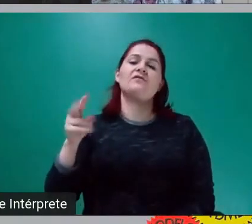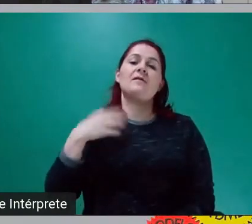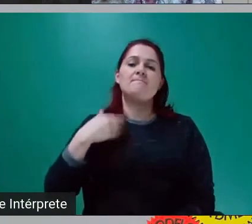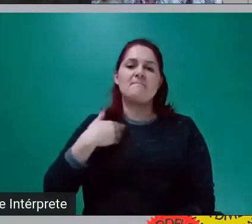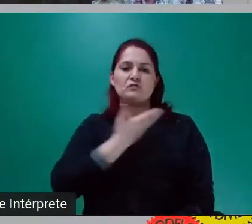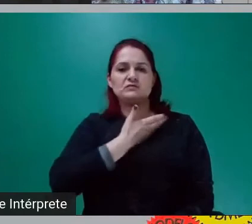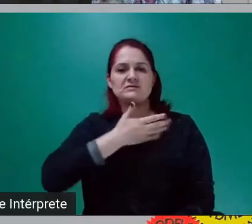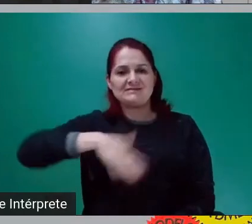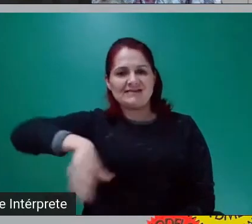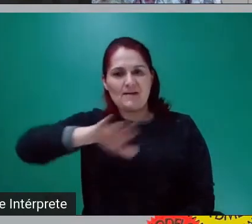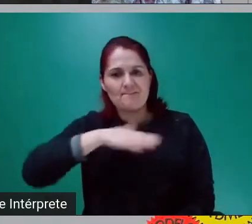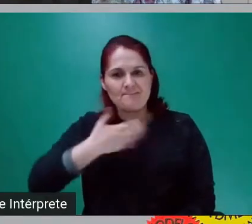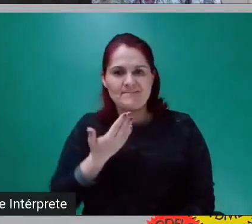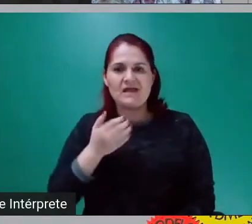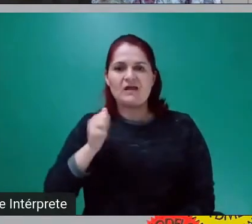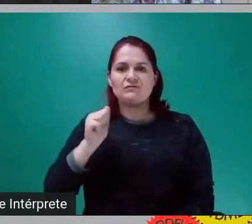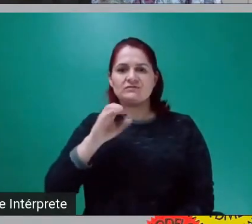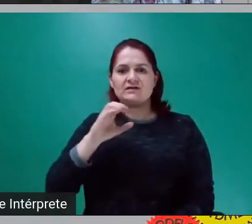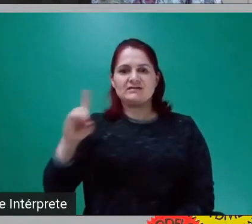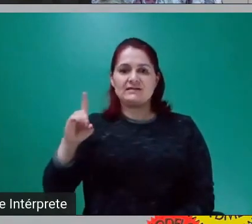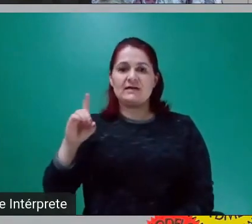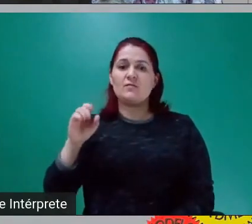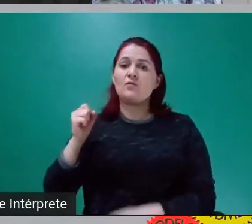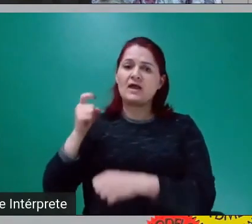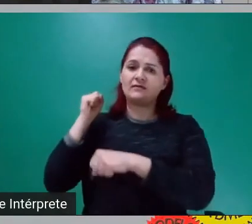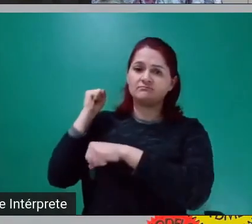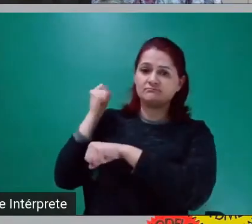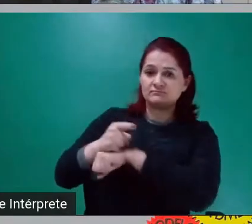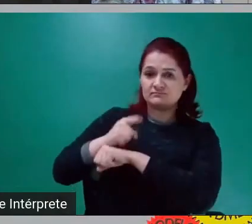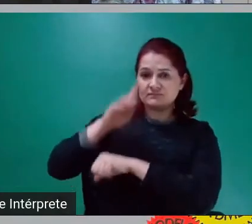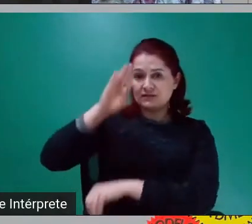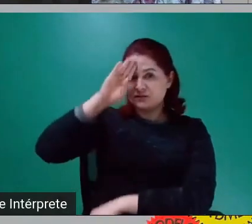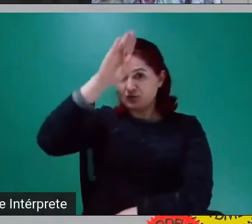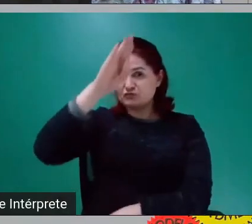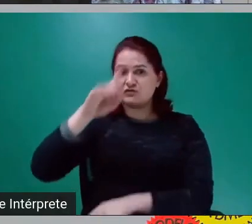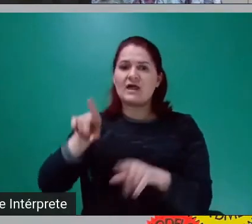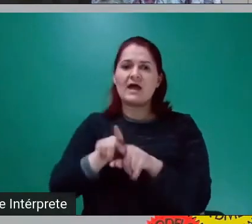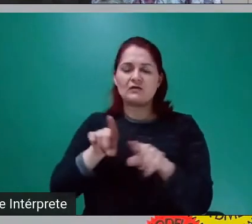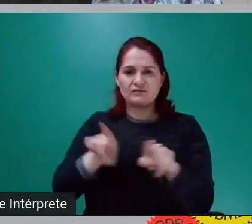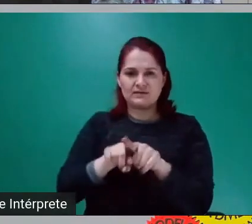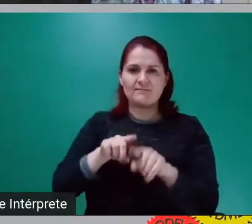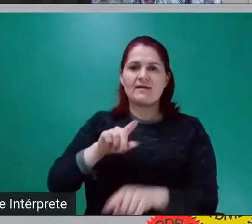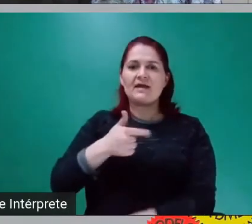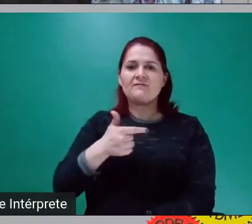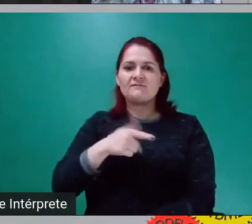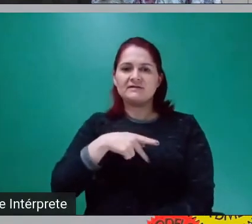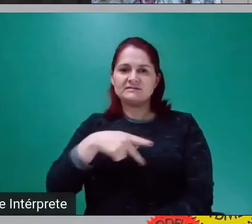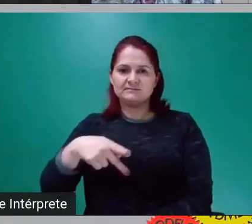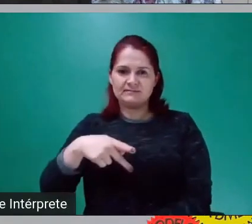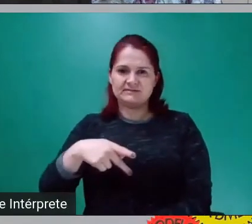botar para a rua o Bolsonaro, o Mourão, mas, sobretudo, para mudar o modelo econômico e político brasileiro.